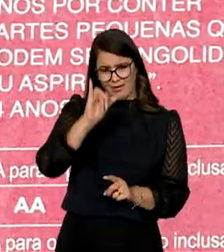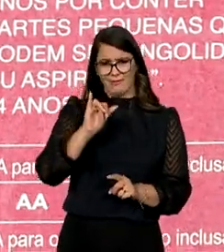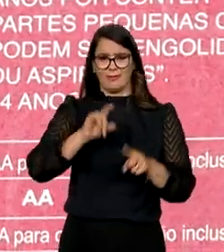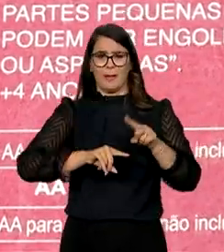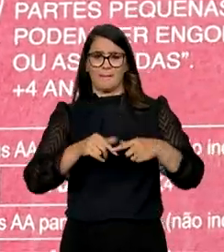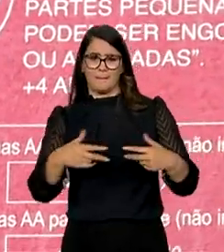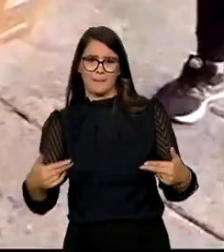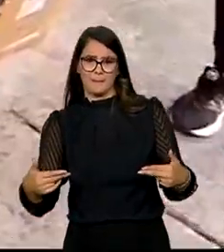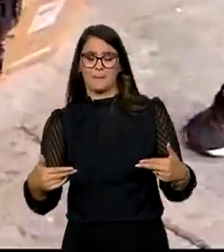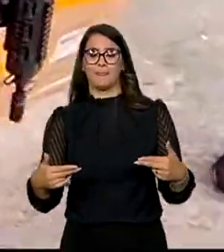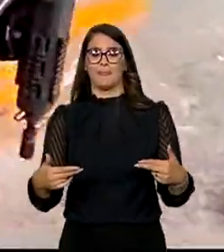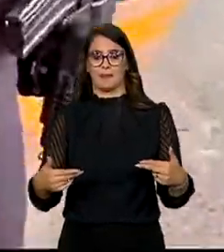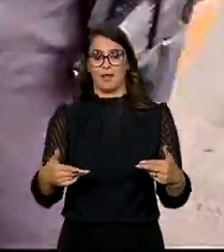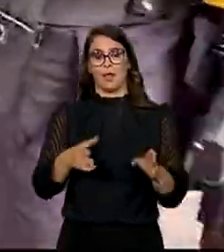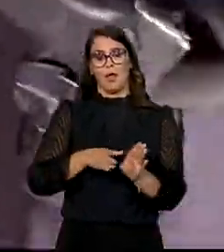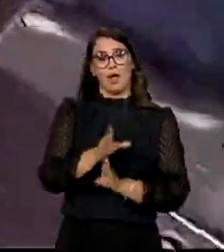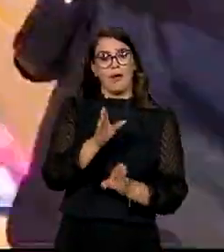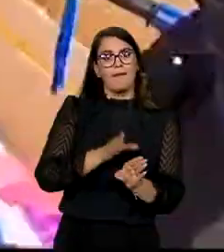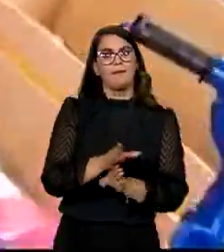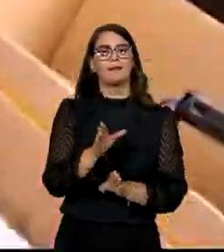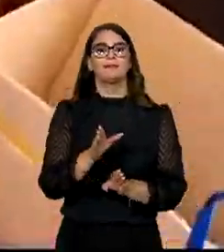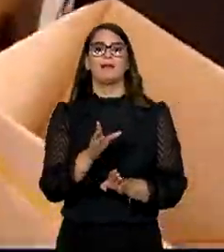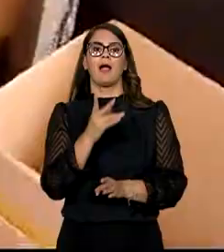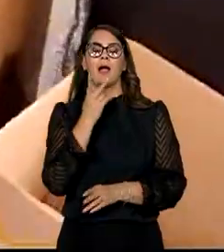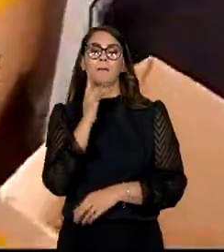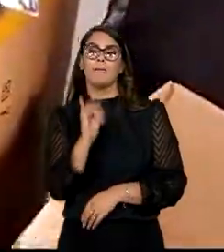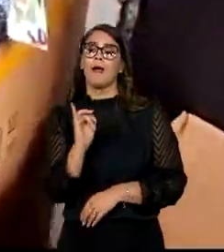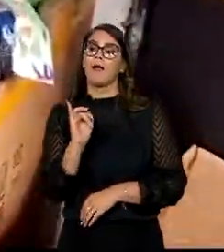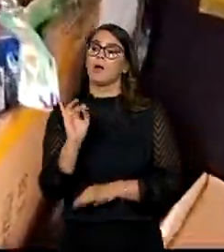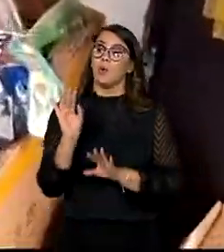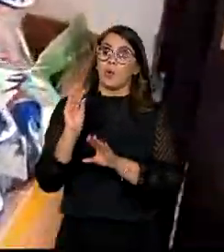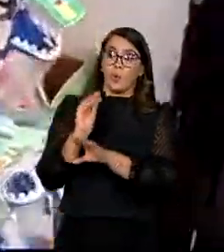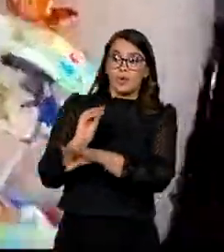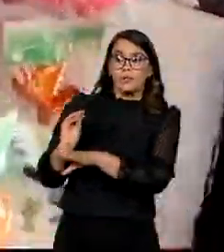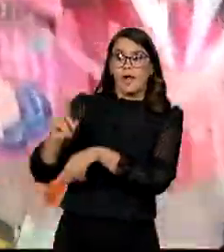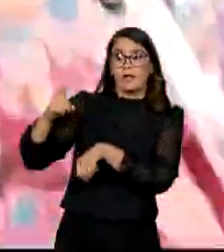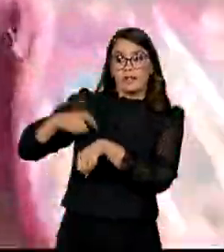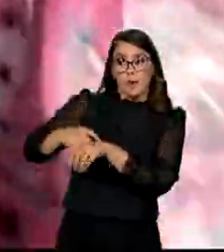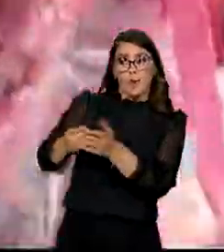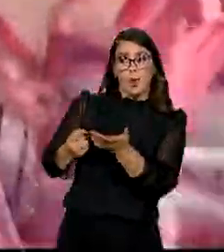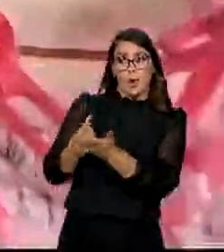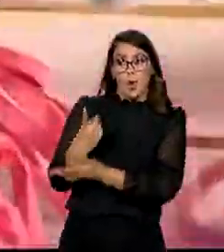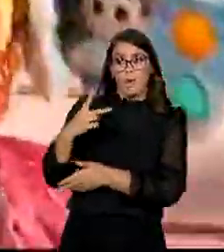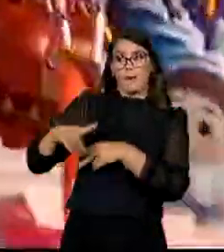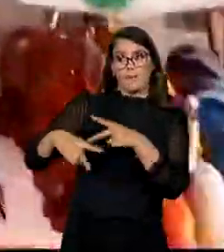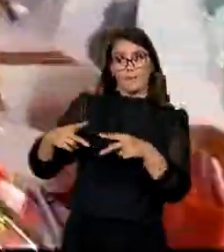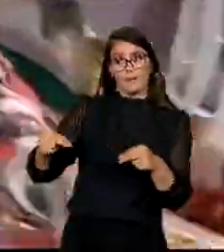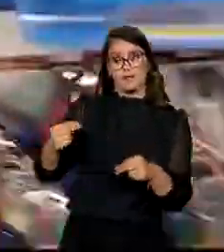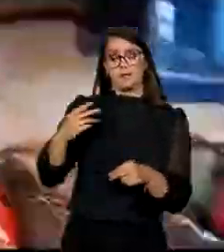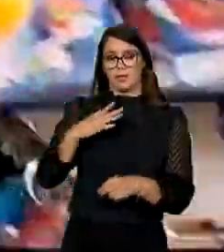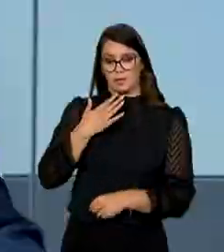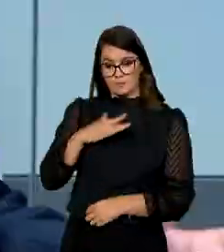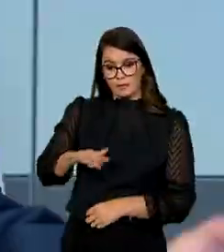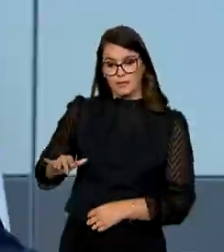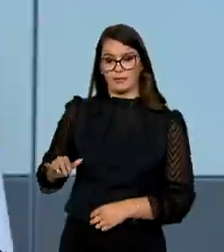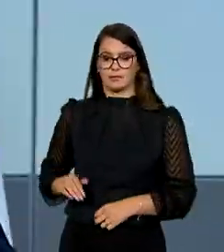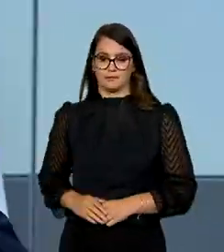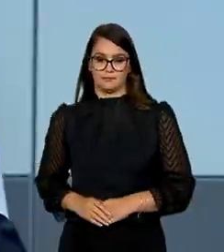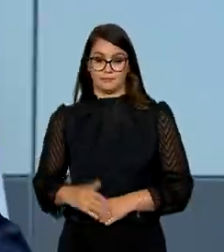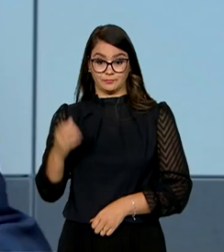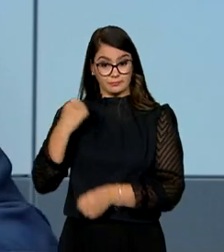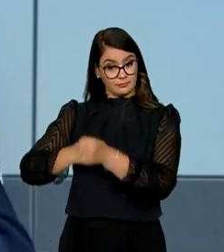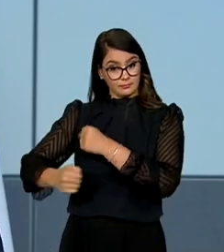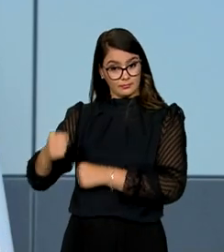produtos perigosos e orientar os pais sobre os cuidados que devem ter na hora de comprar os presentes para o Dia das Crianças. O ano